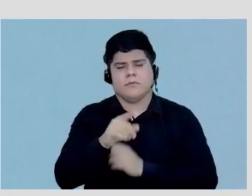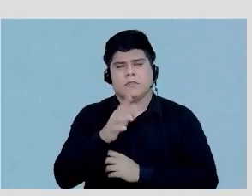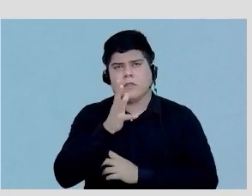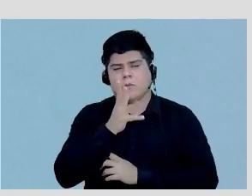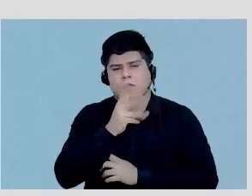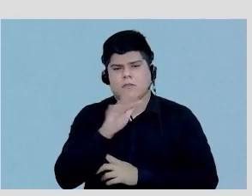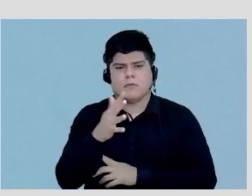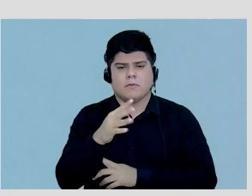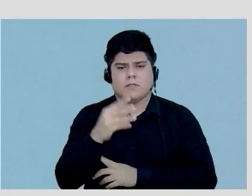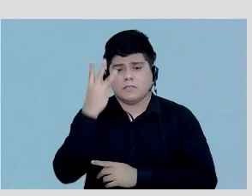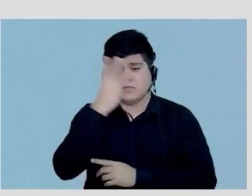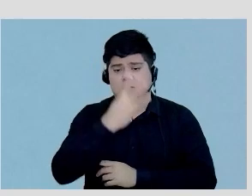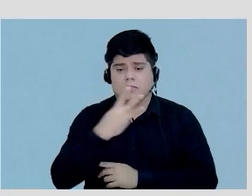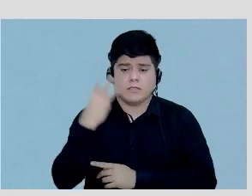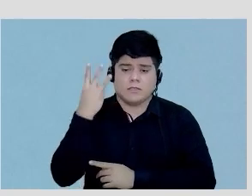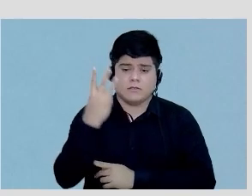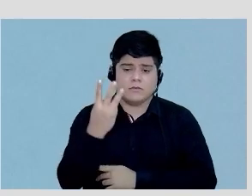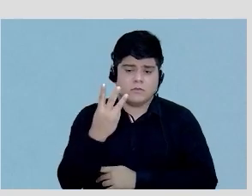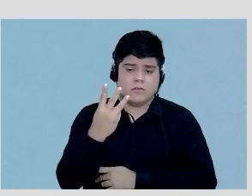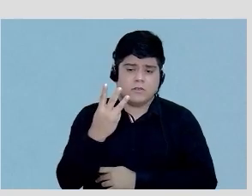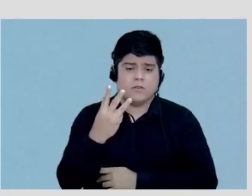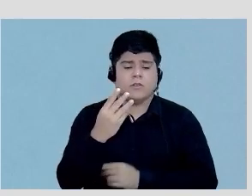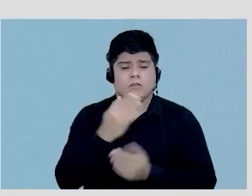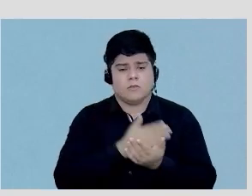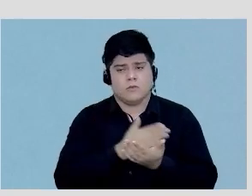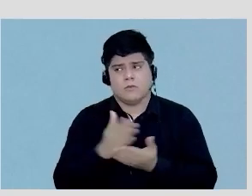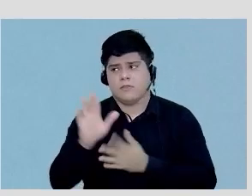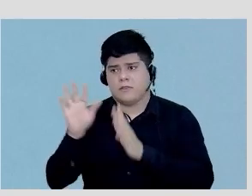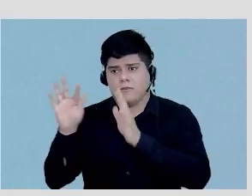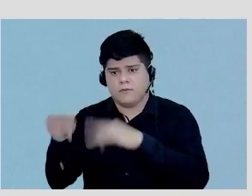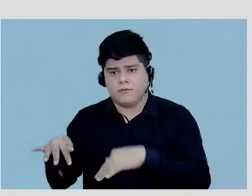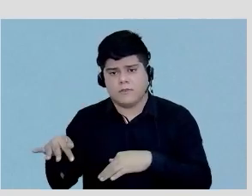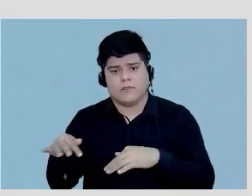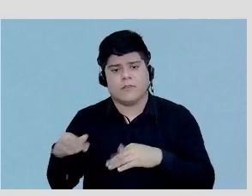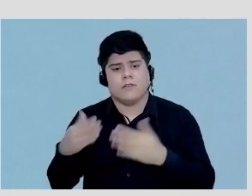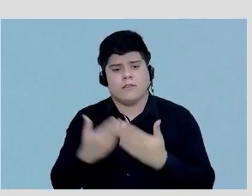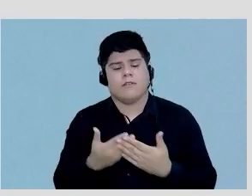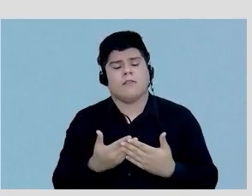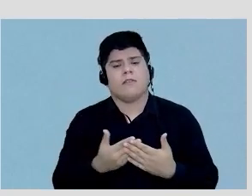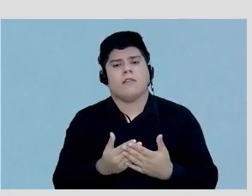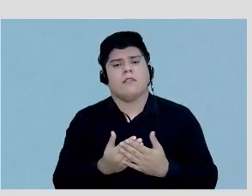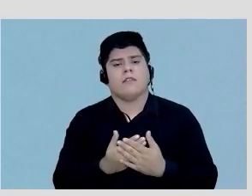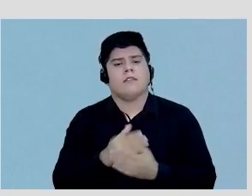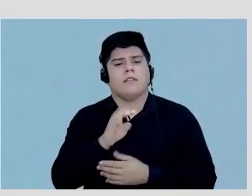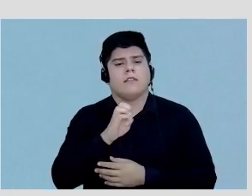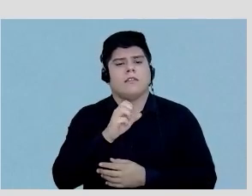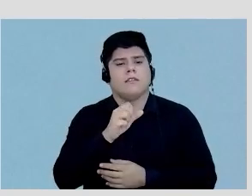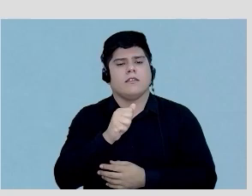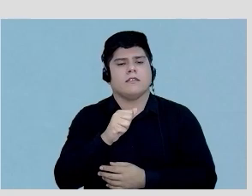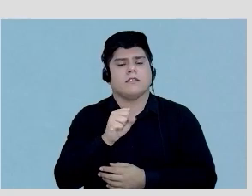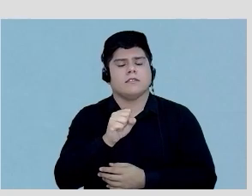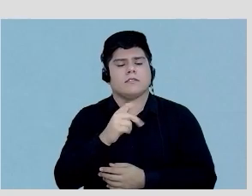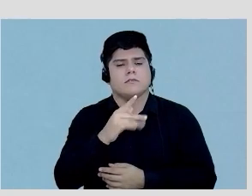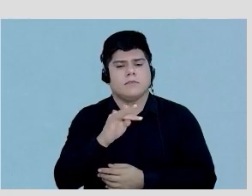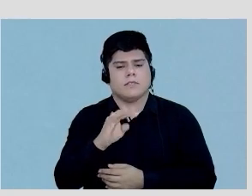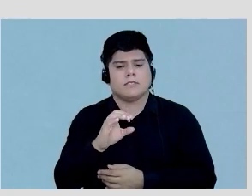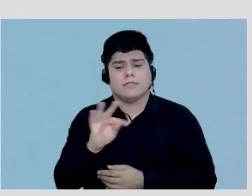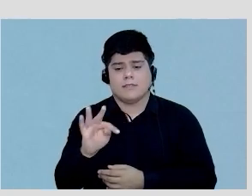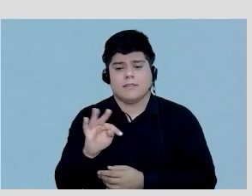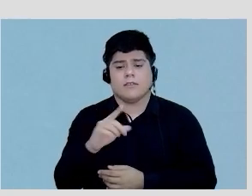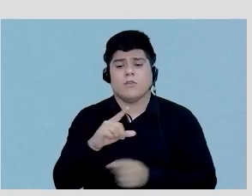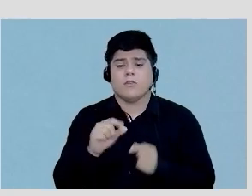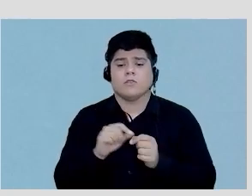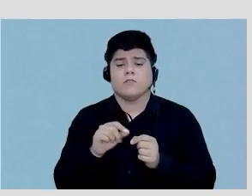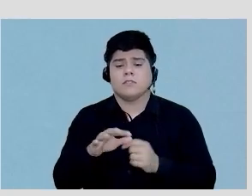em torno de três horas, né? Do início até o fim, na câmara de SPECT-CT, hoje a gente está fazendo